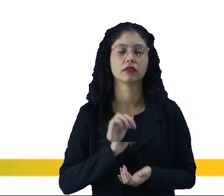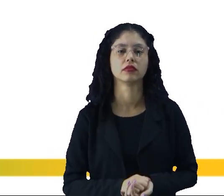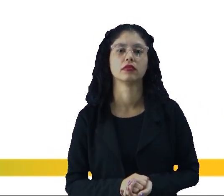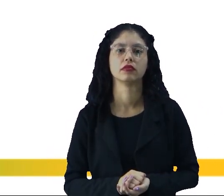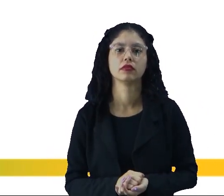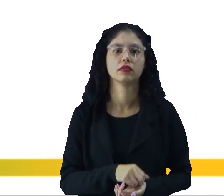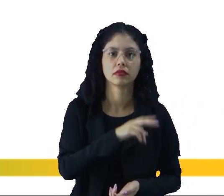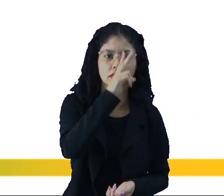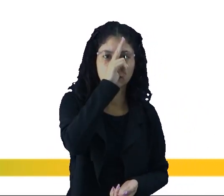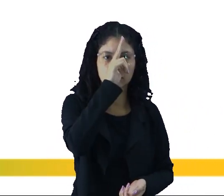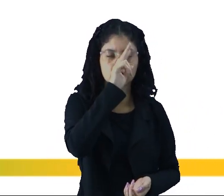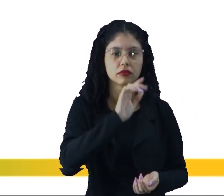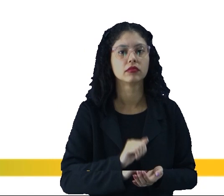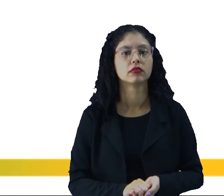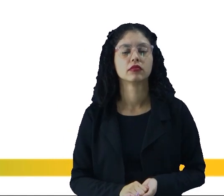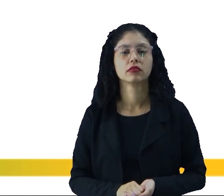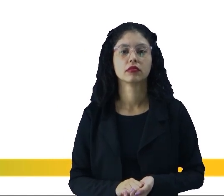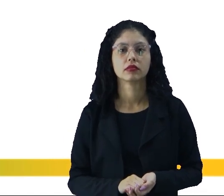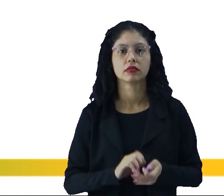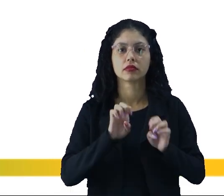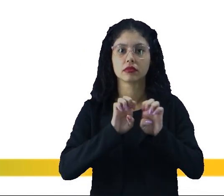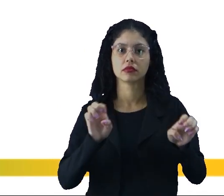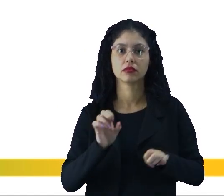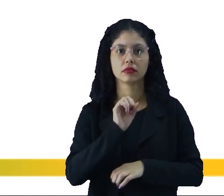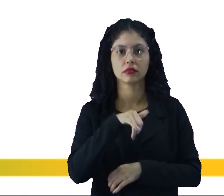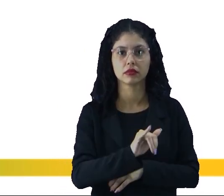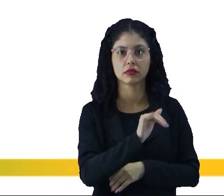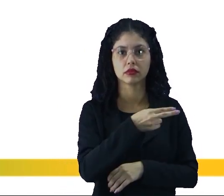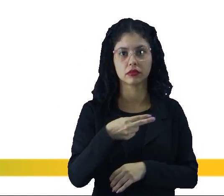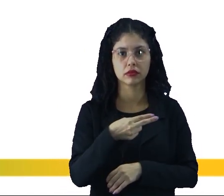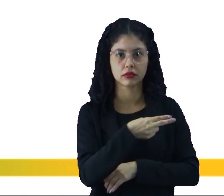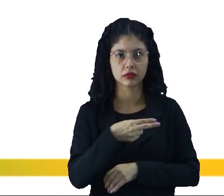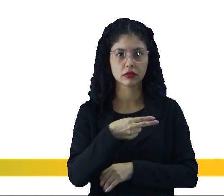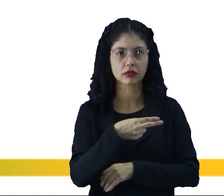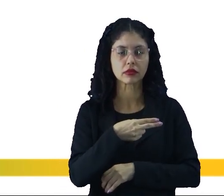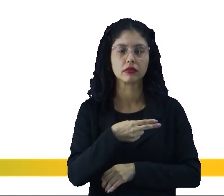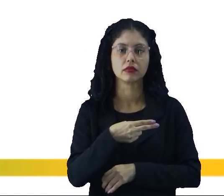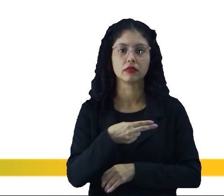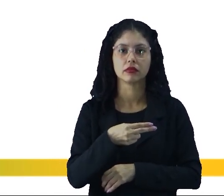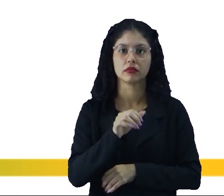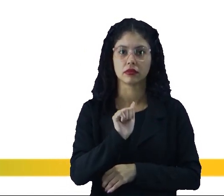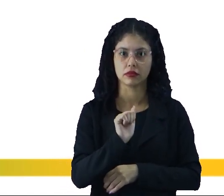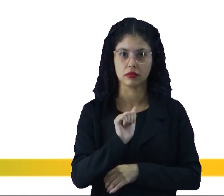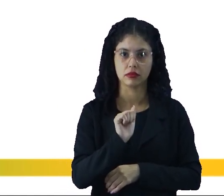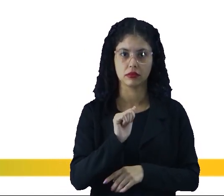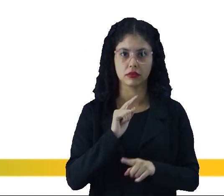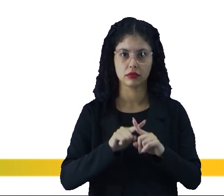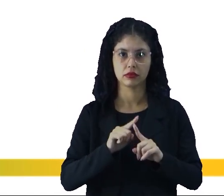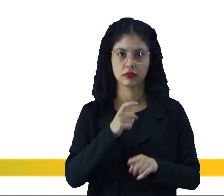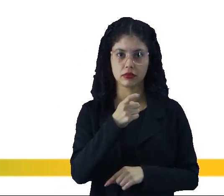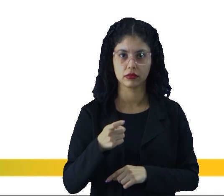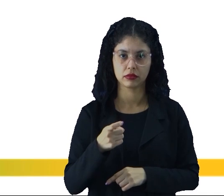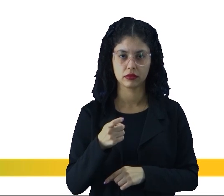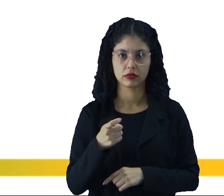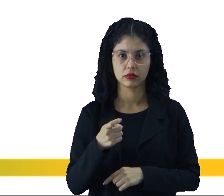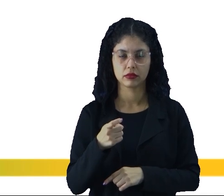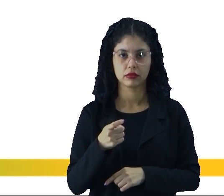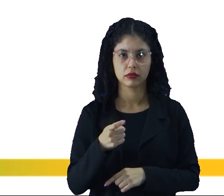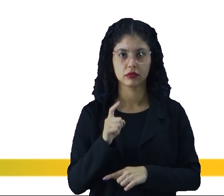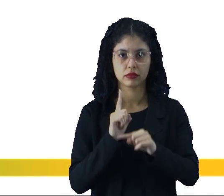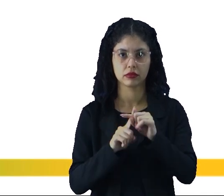grau. Lembra lá da função do primeiro grau? Y igual a A vezes X